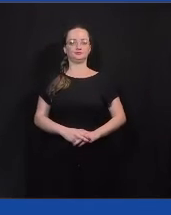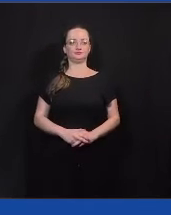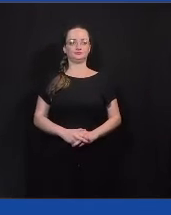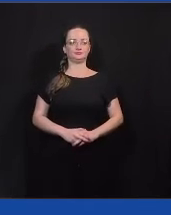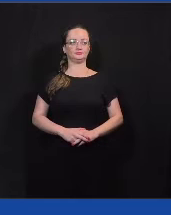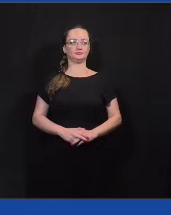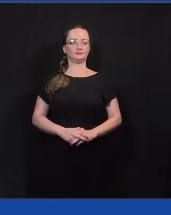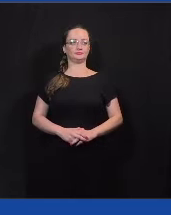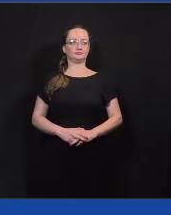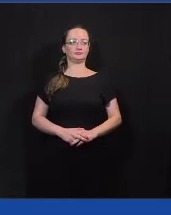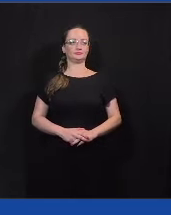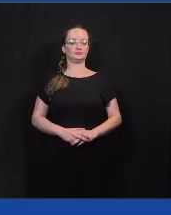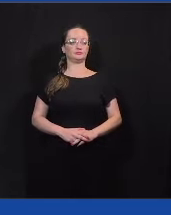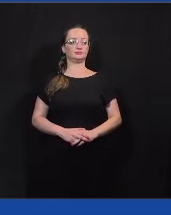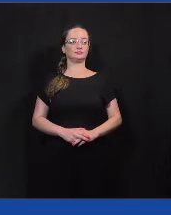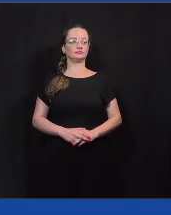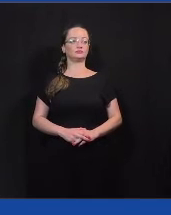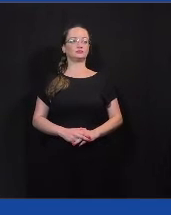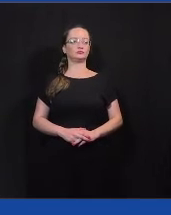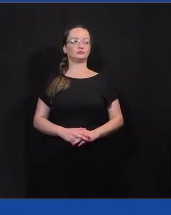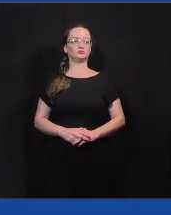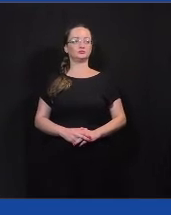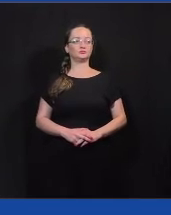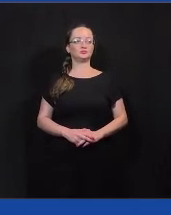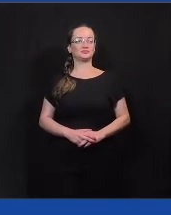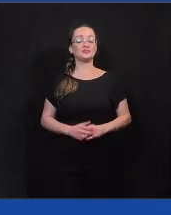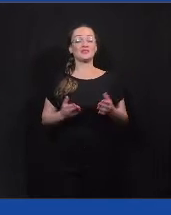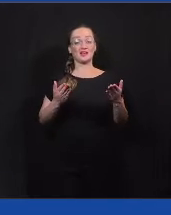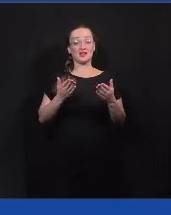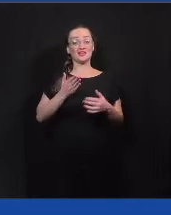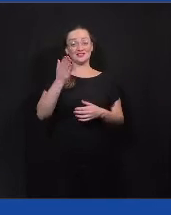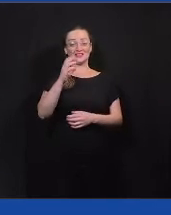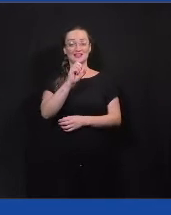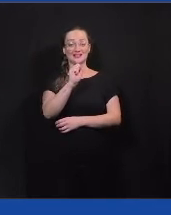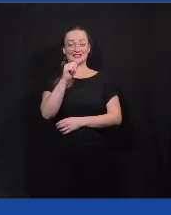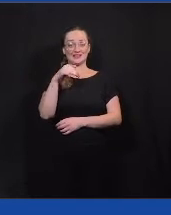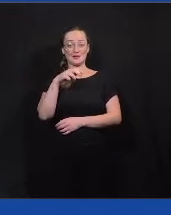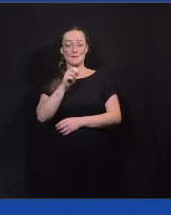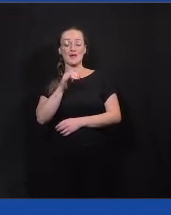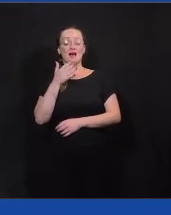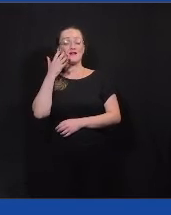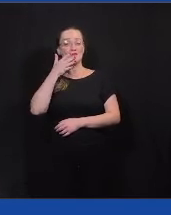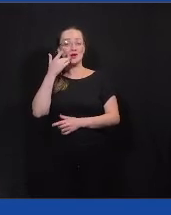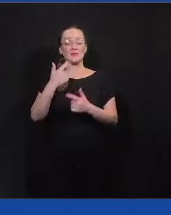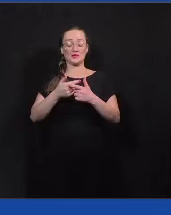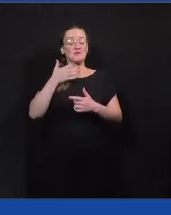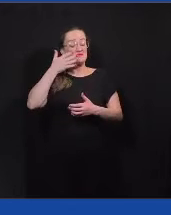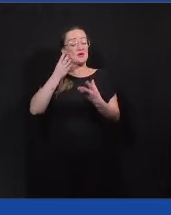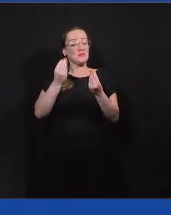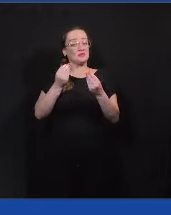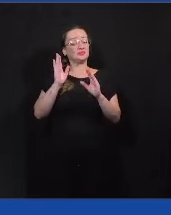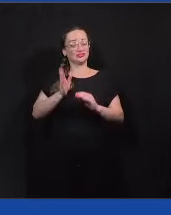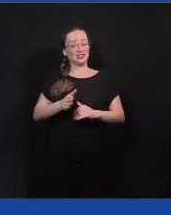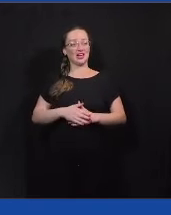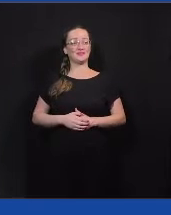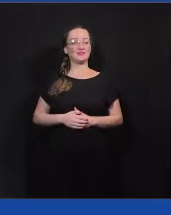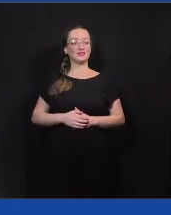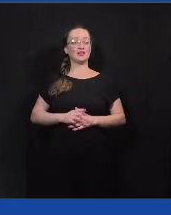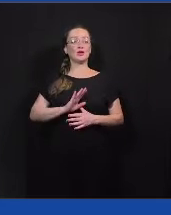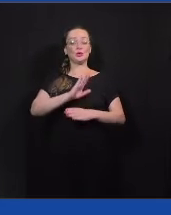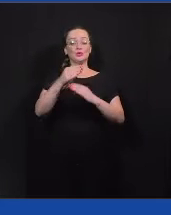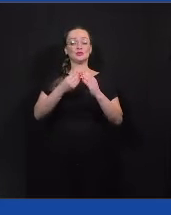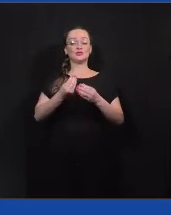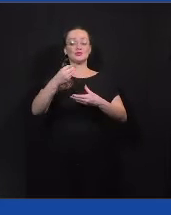E aí, indo um pouco mais específico, acho que vou deixar a Samara falar agora, que eu já falei muito, a gente trouxe tudo isso para o Lab